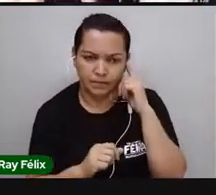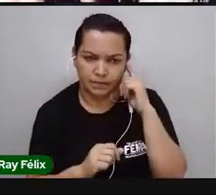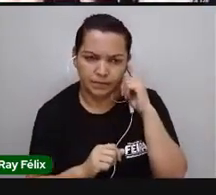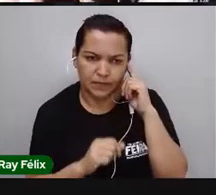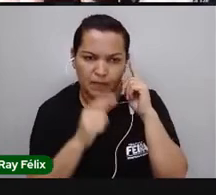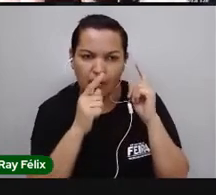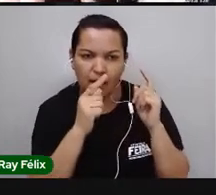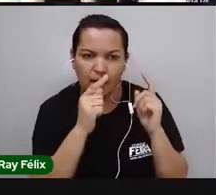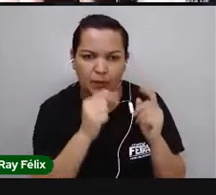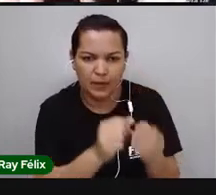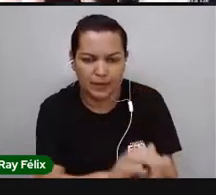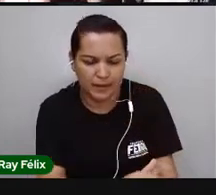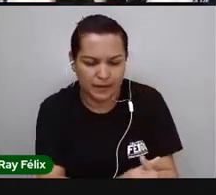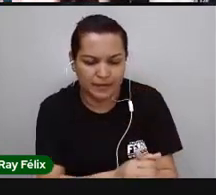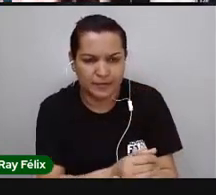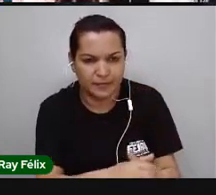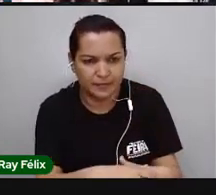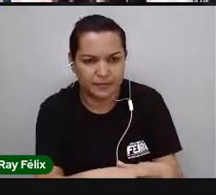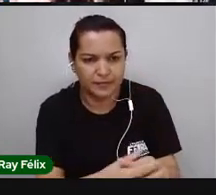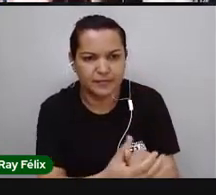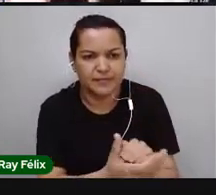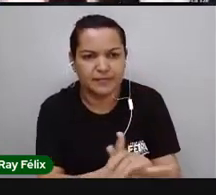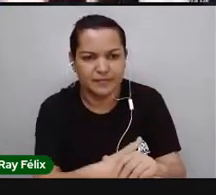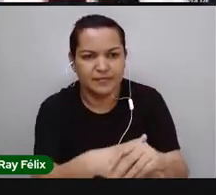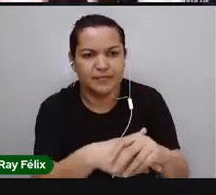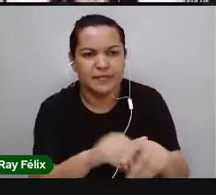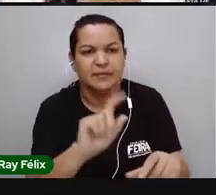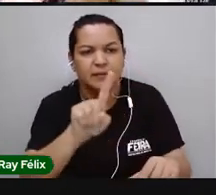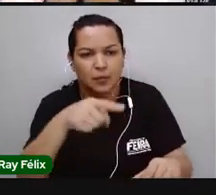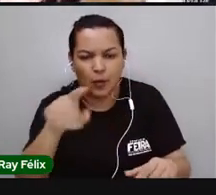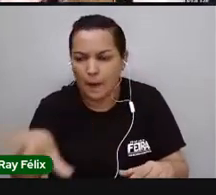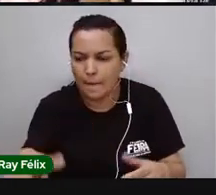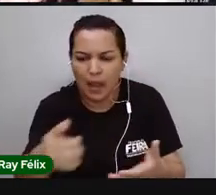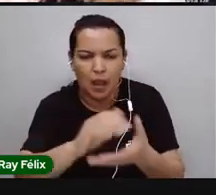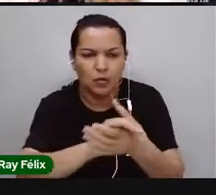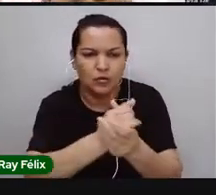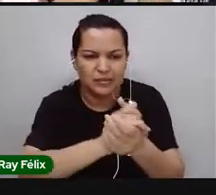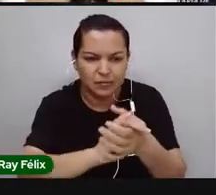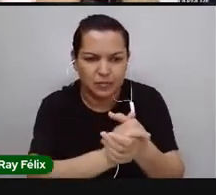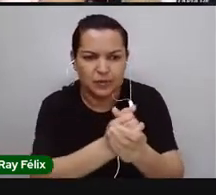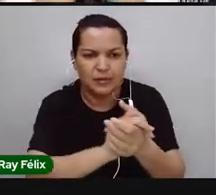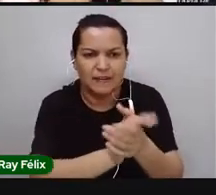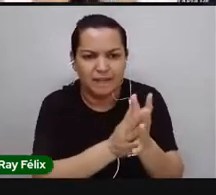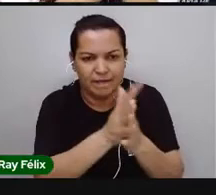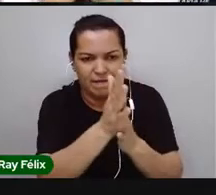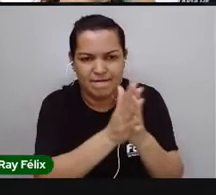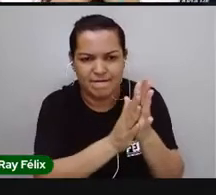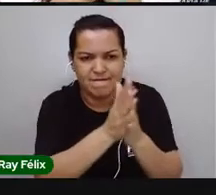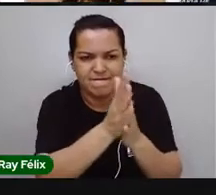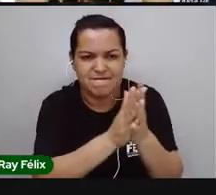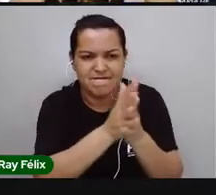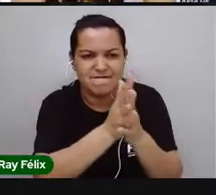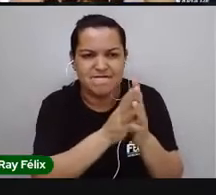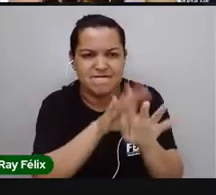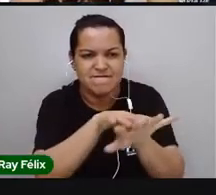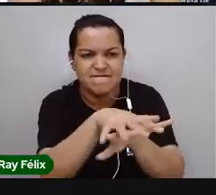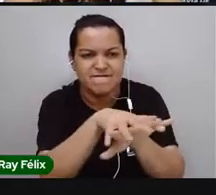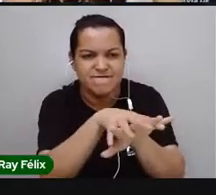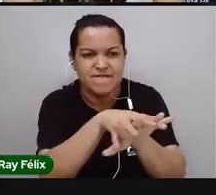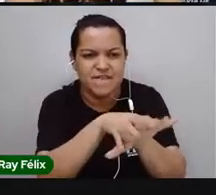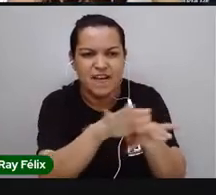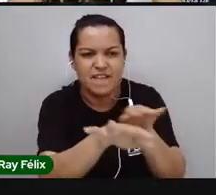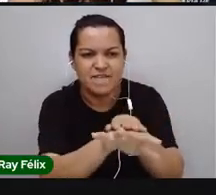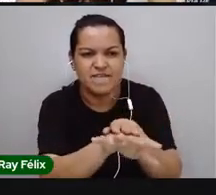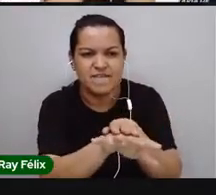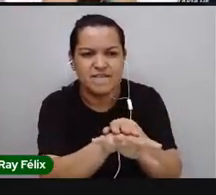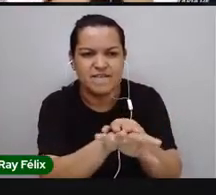Molhar a mão. Molho a mão, aí sim, passo o sabão. Esfrego. Mas eu vou esfregar bem a minha mão. Mas só essa parte